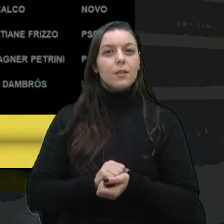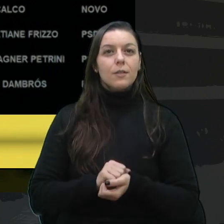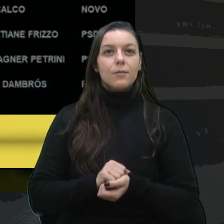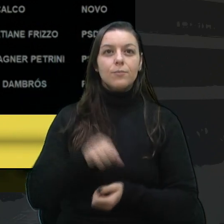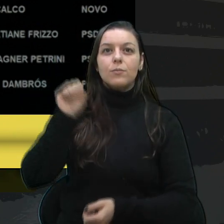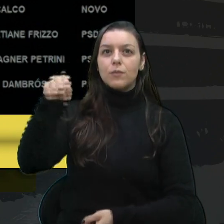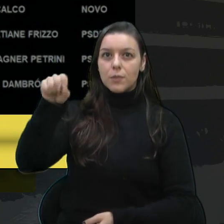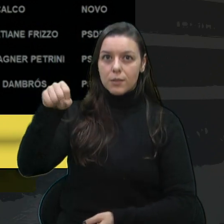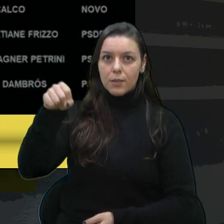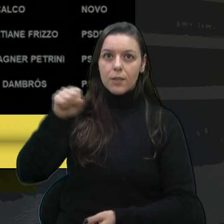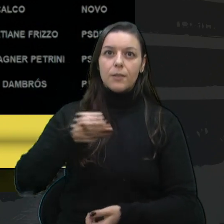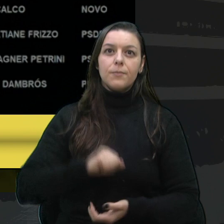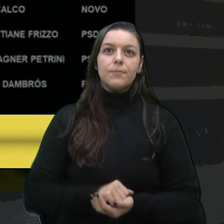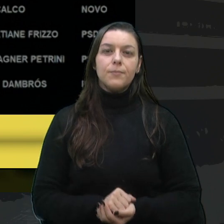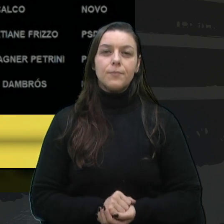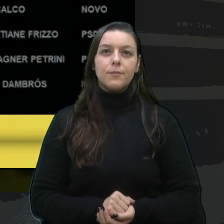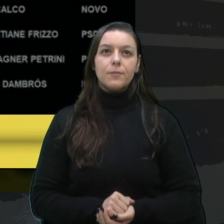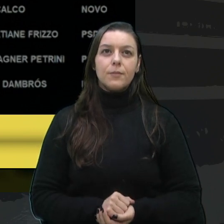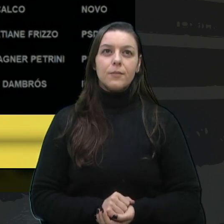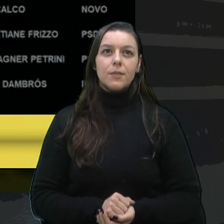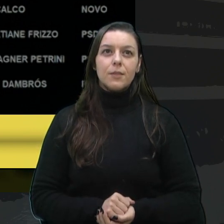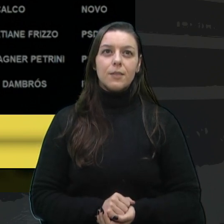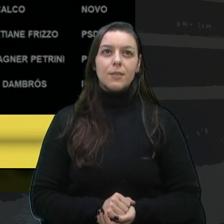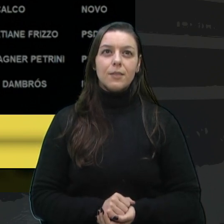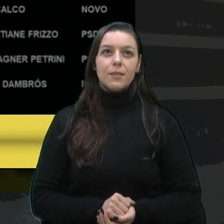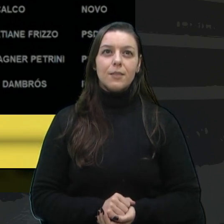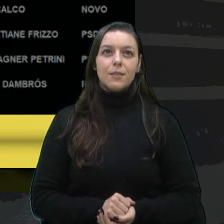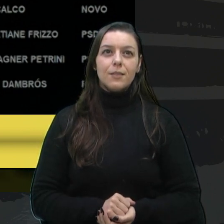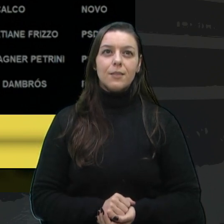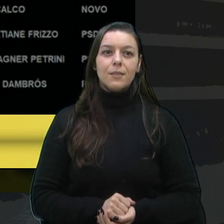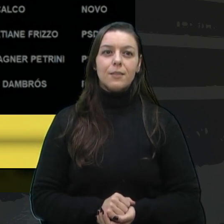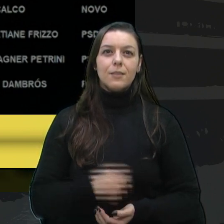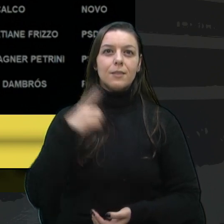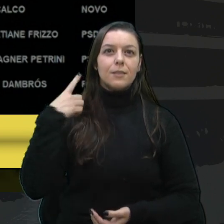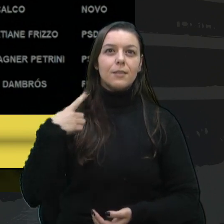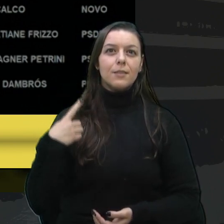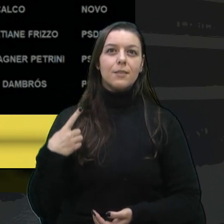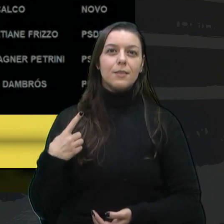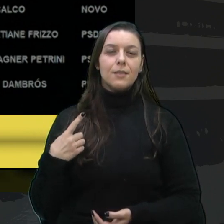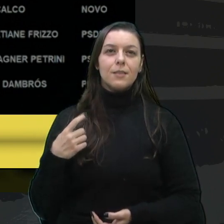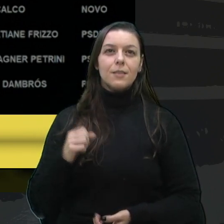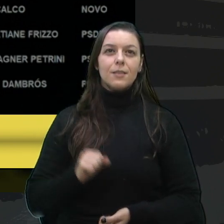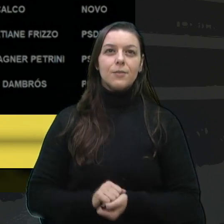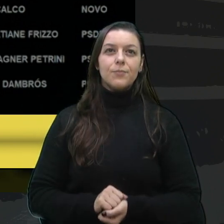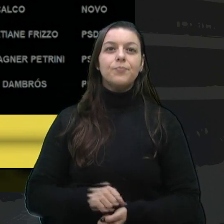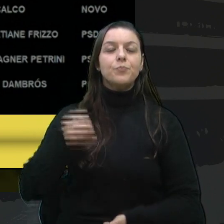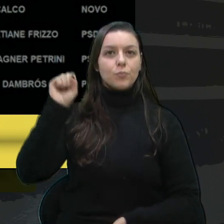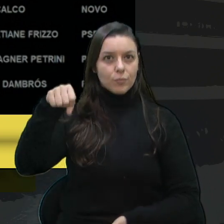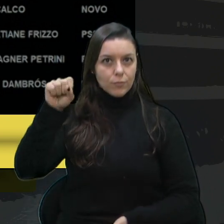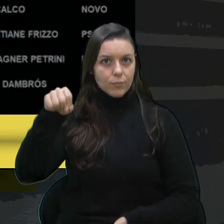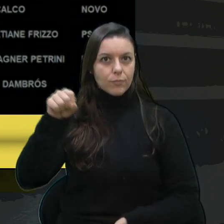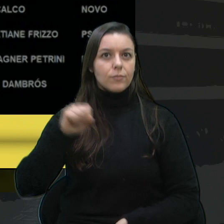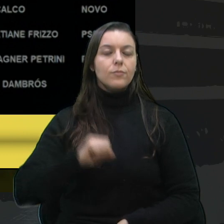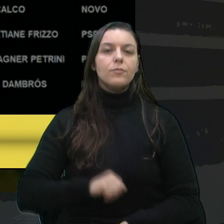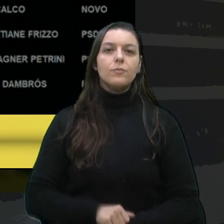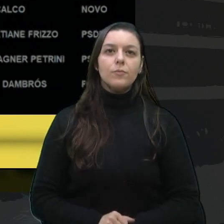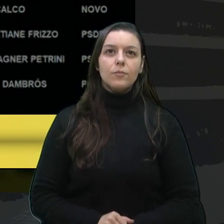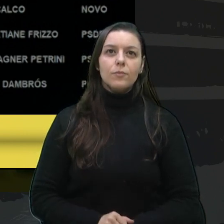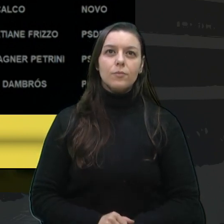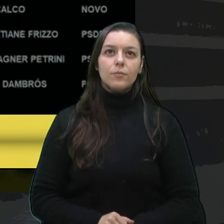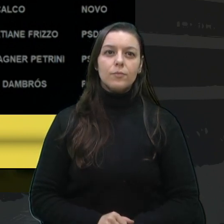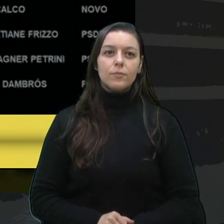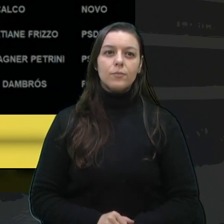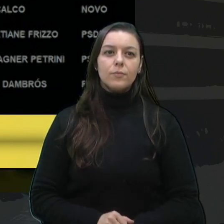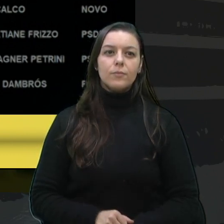presidente. Vota sim, vereadora Denise Pessoa? Voto sim. Vota sim, vereadora